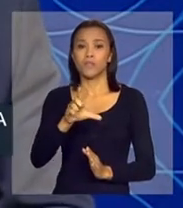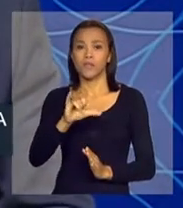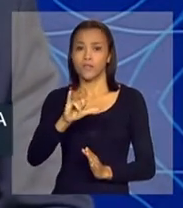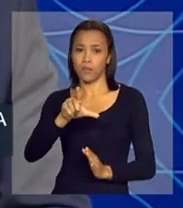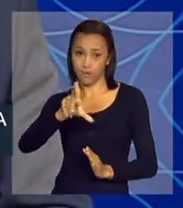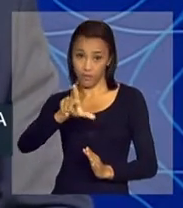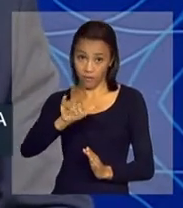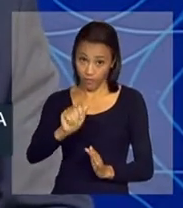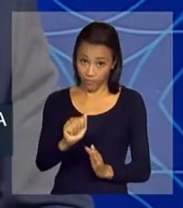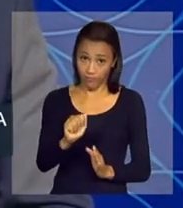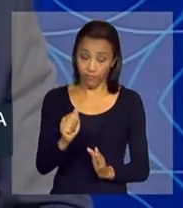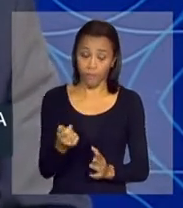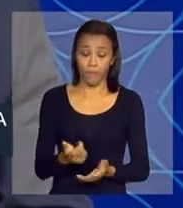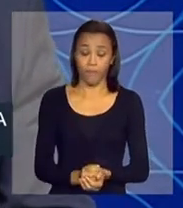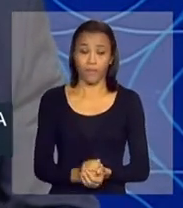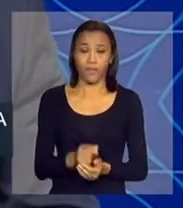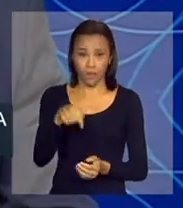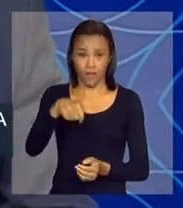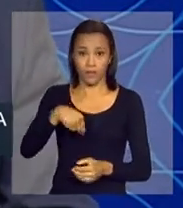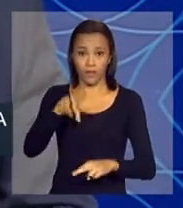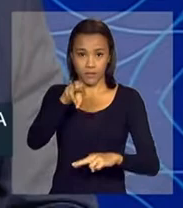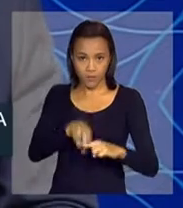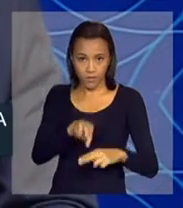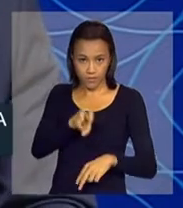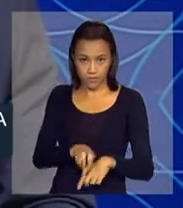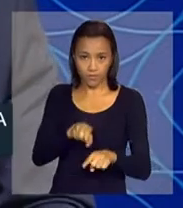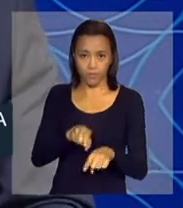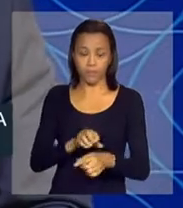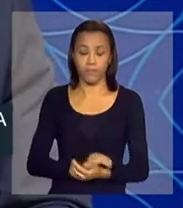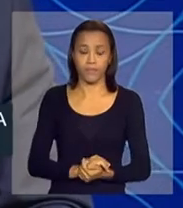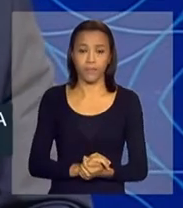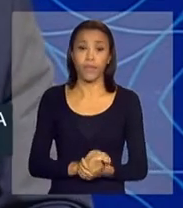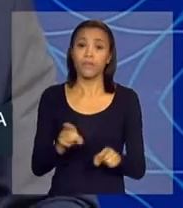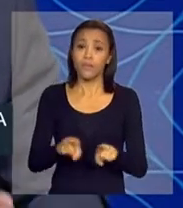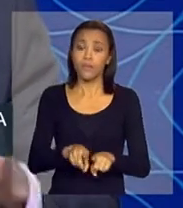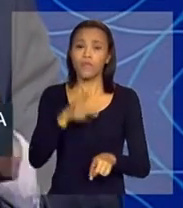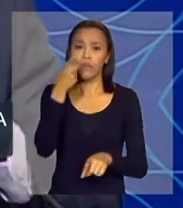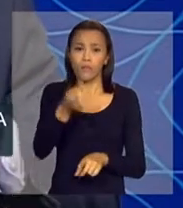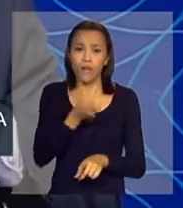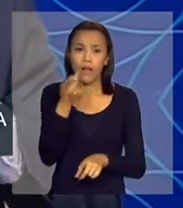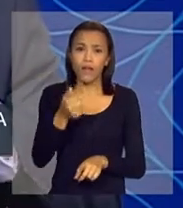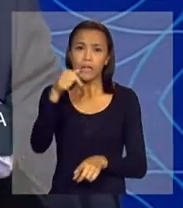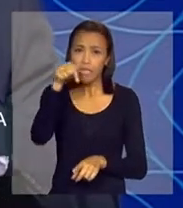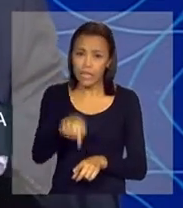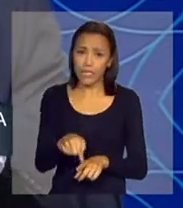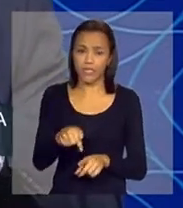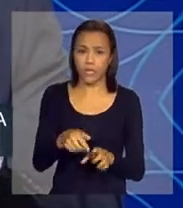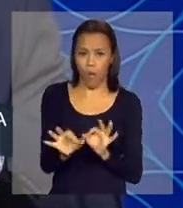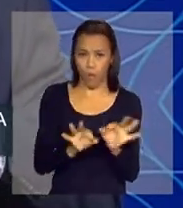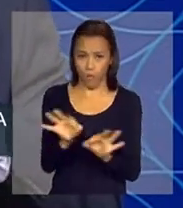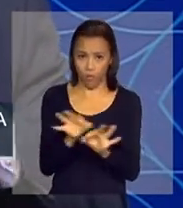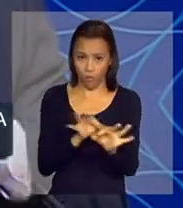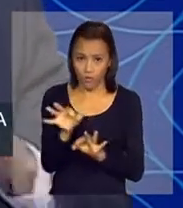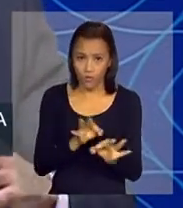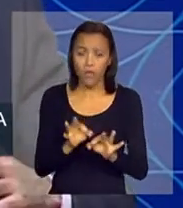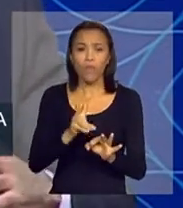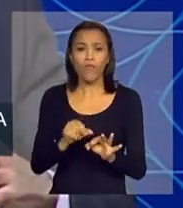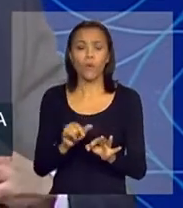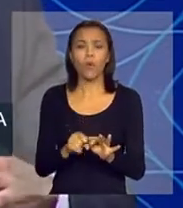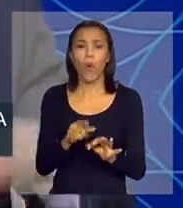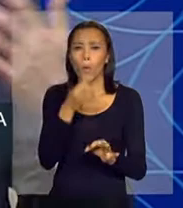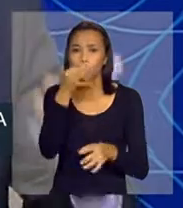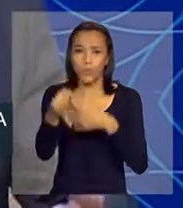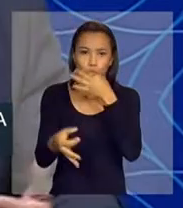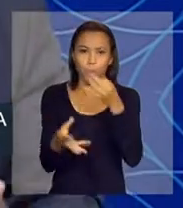da nossa assistência. Dizer também que, nesse processo, foram ouvidas